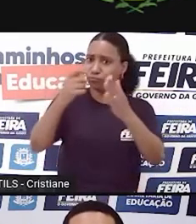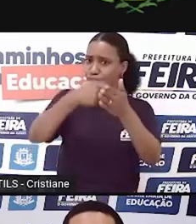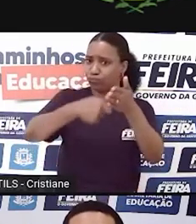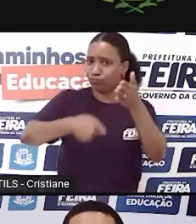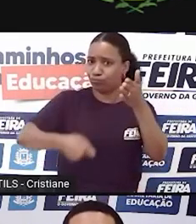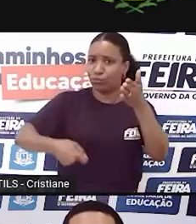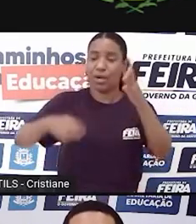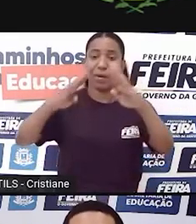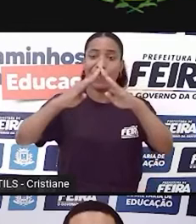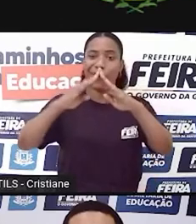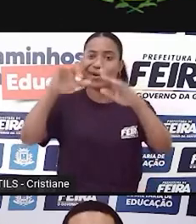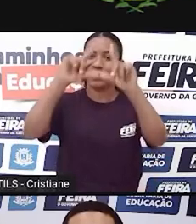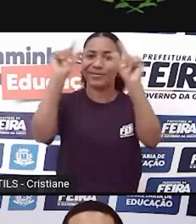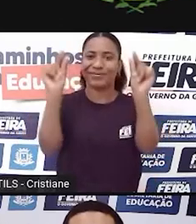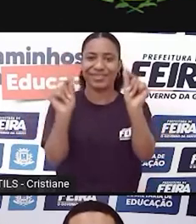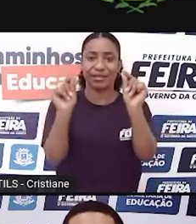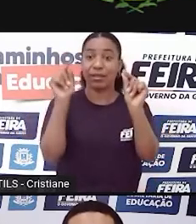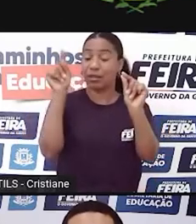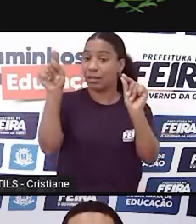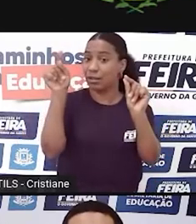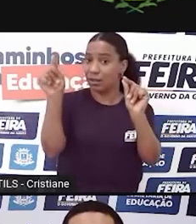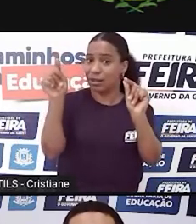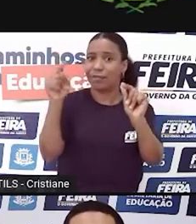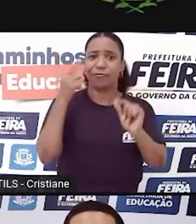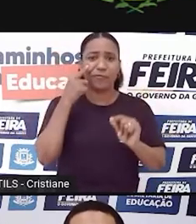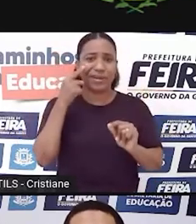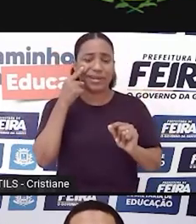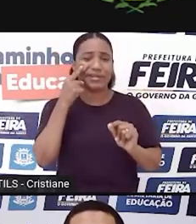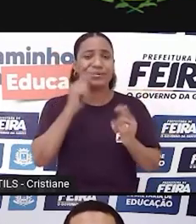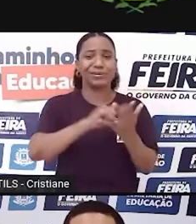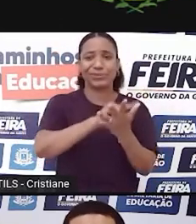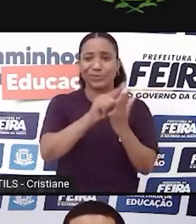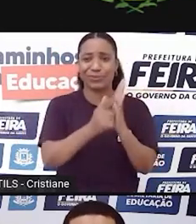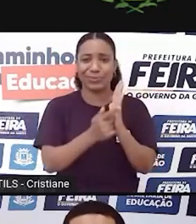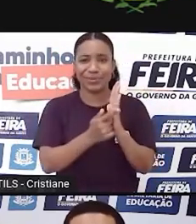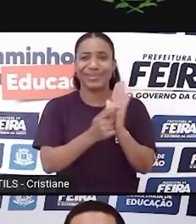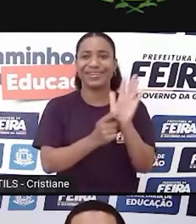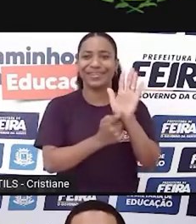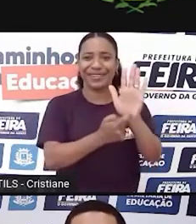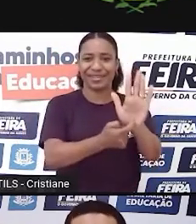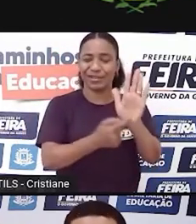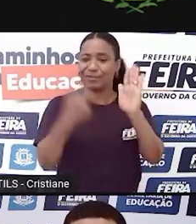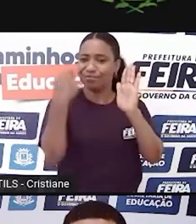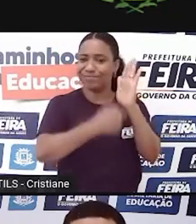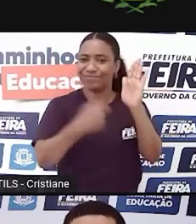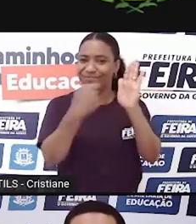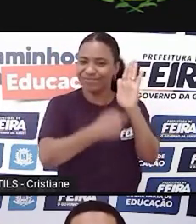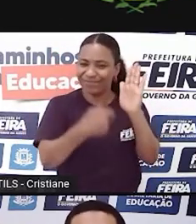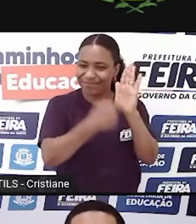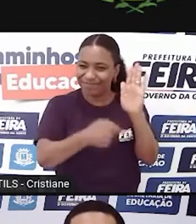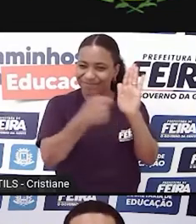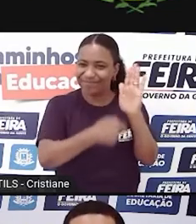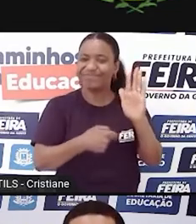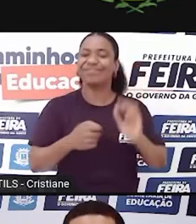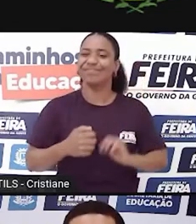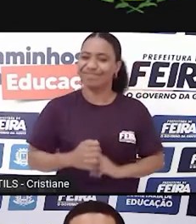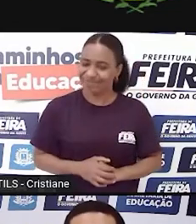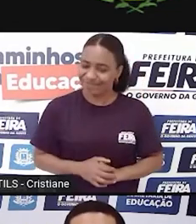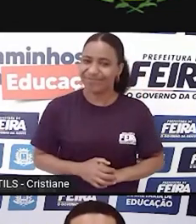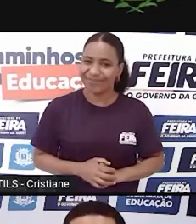maravilhosa, ela traz essa questão de gênero, dessa luta contra a